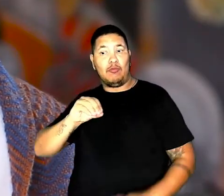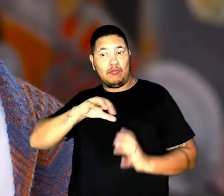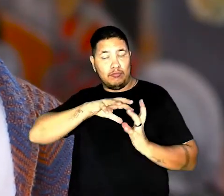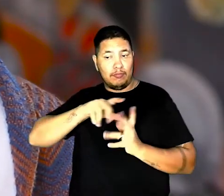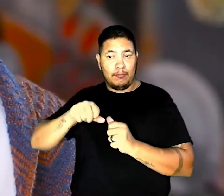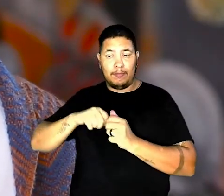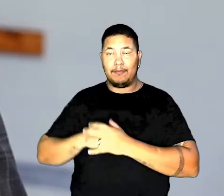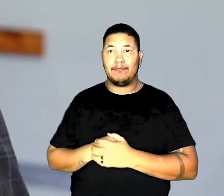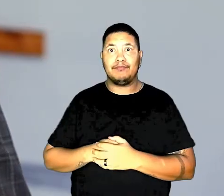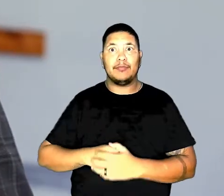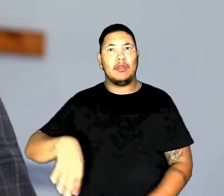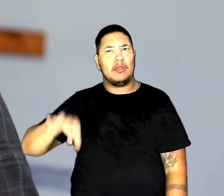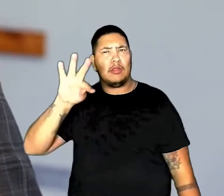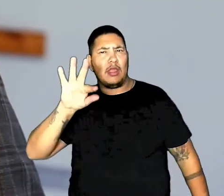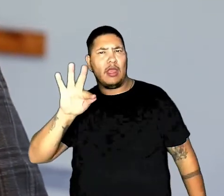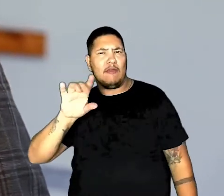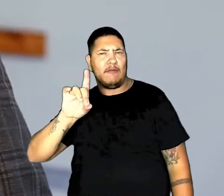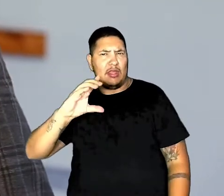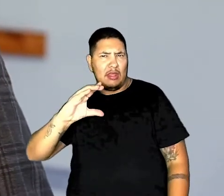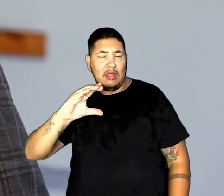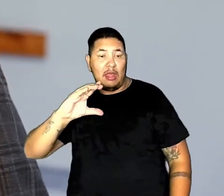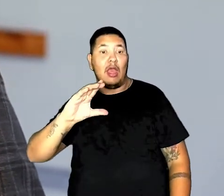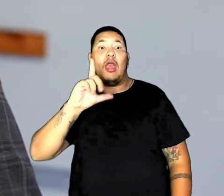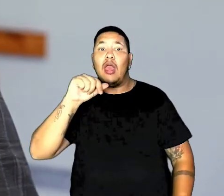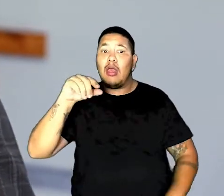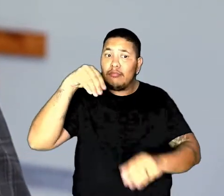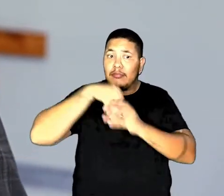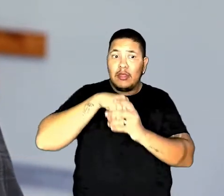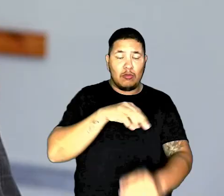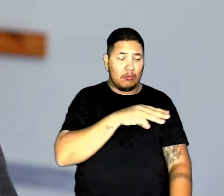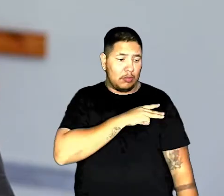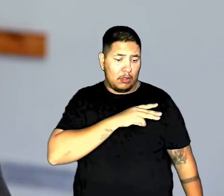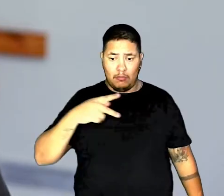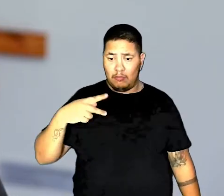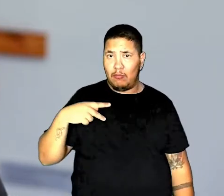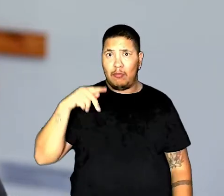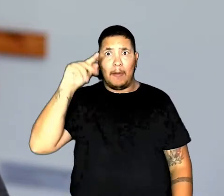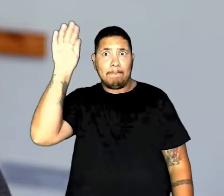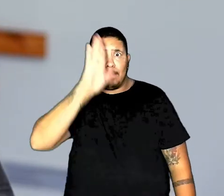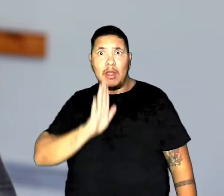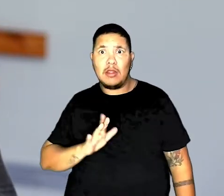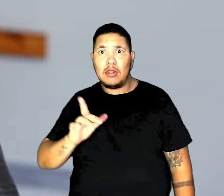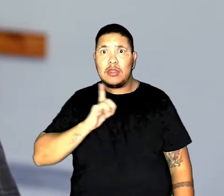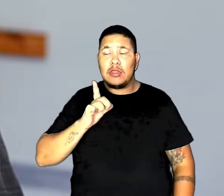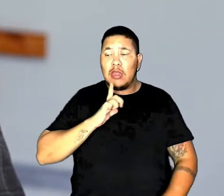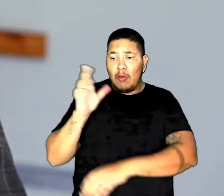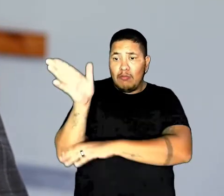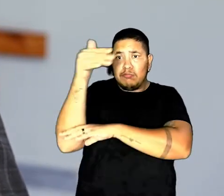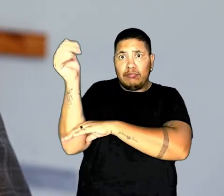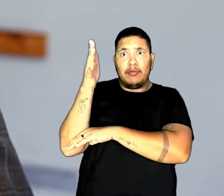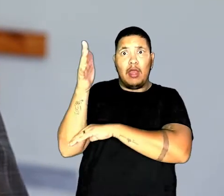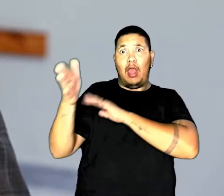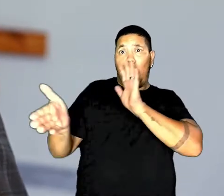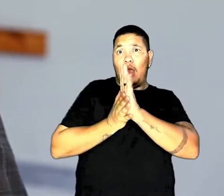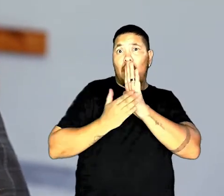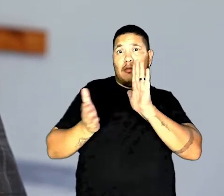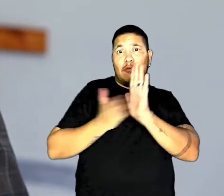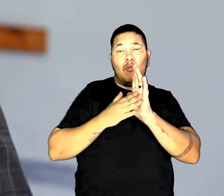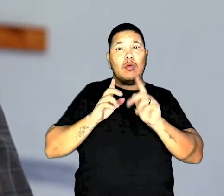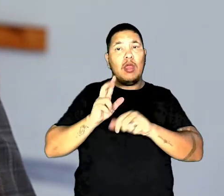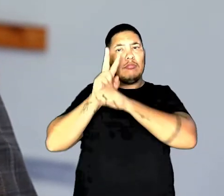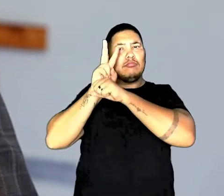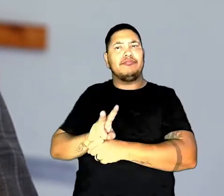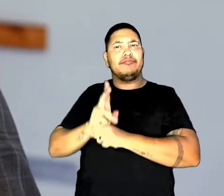internacional. A PFDC é o grande órgão do Ministério Público brasileiro que tem como bandeira, como